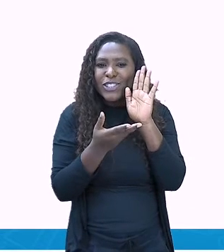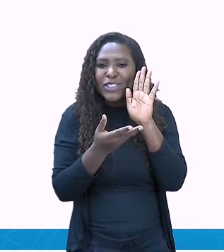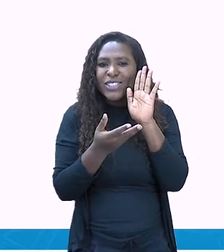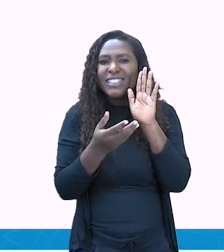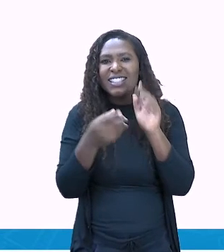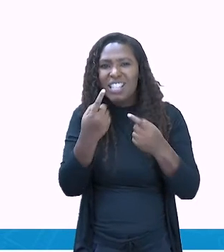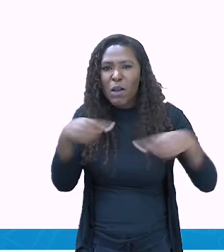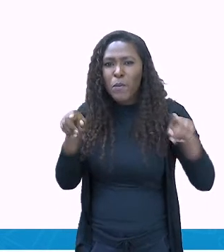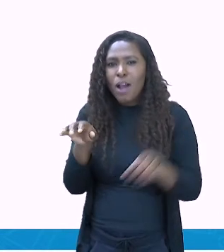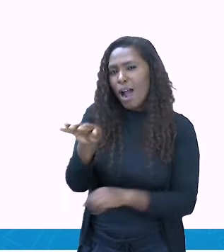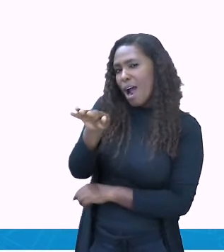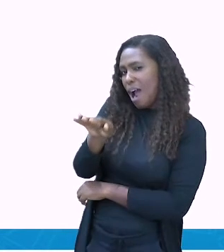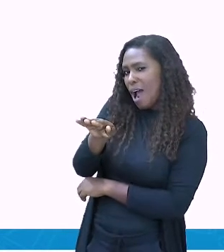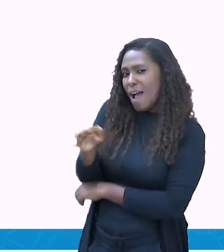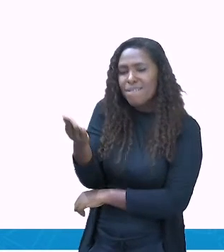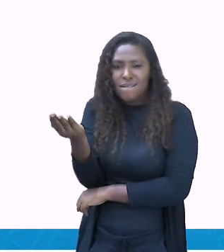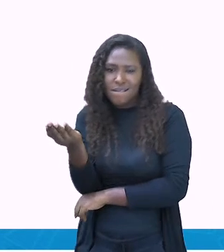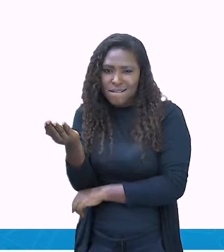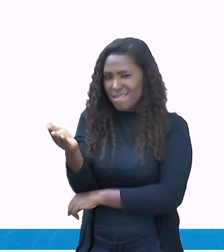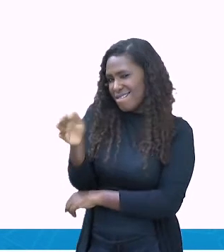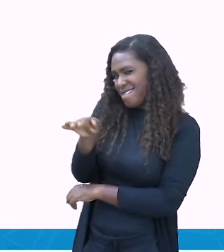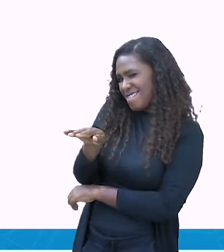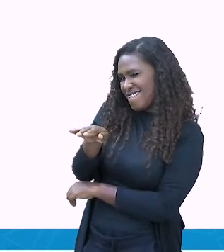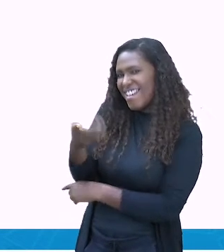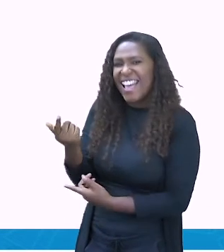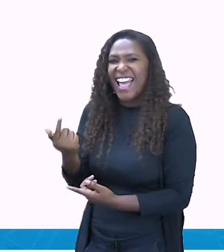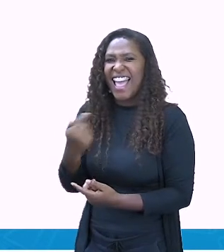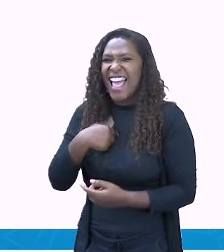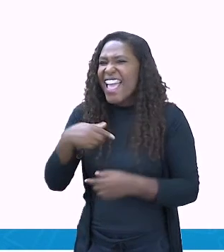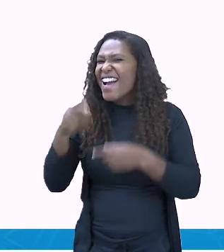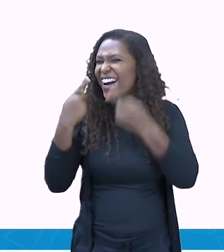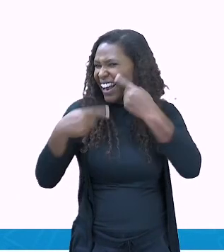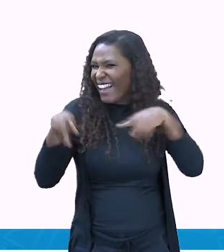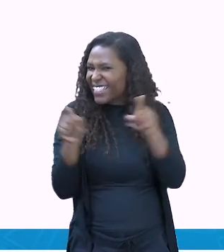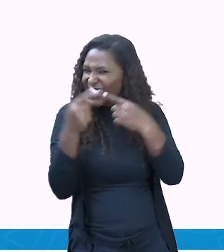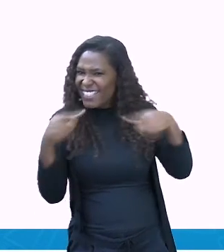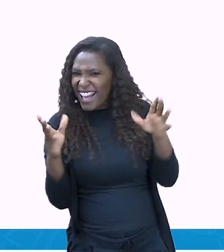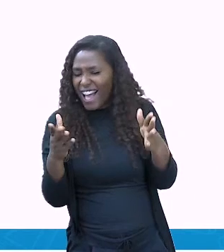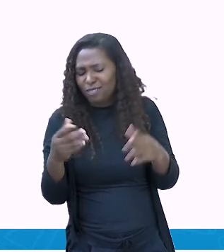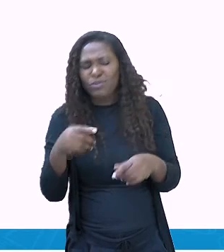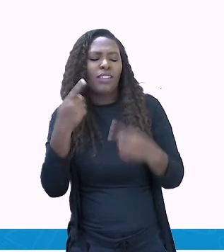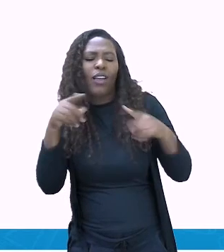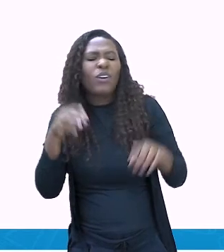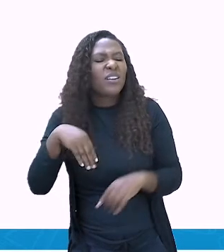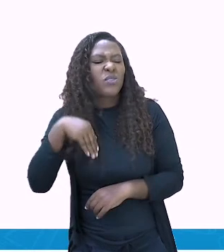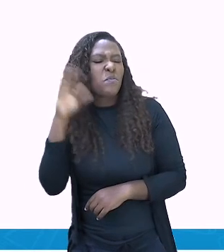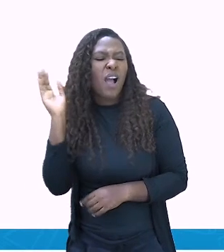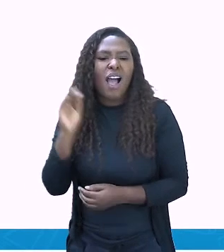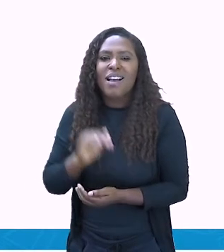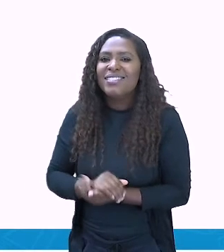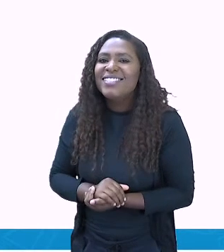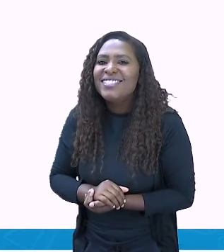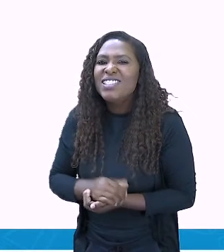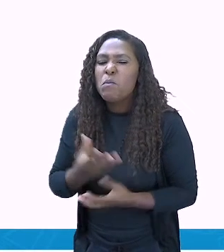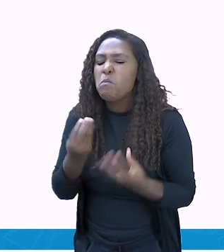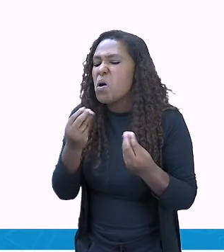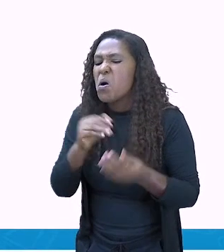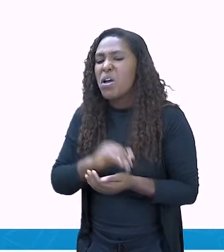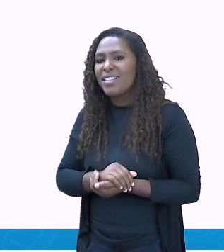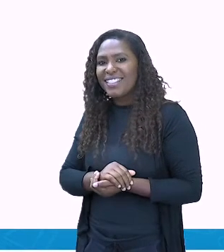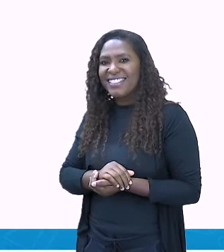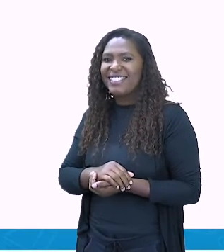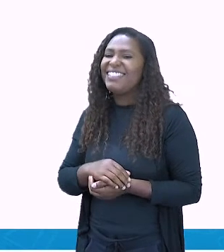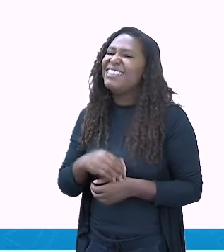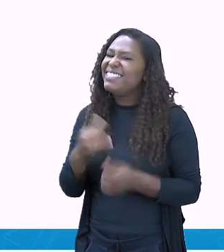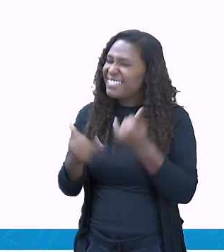não lembra dessa, ó, eu arriscando aqui a minha música, canto demais, né, gente? Eu sei disso. E ele colocou aí na